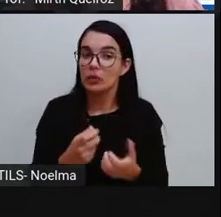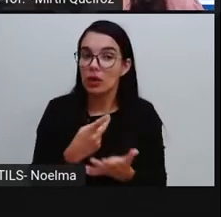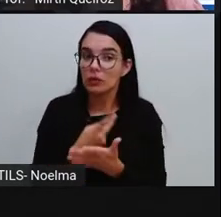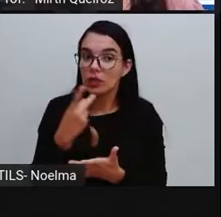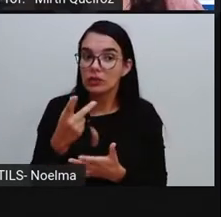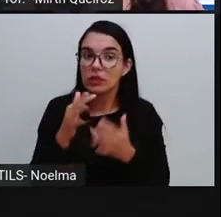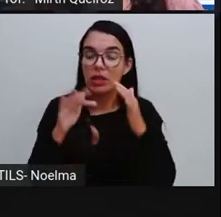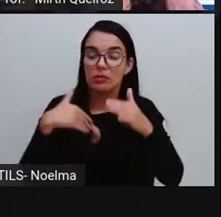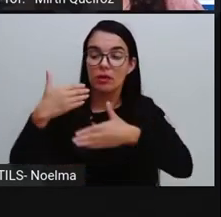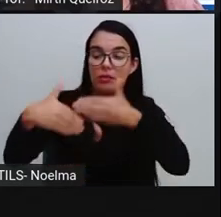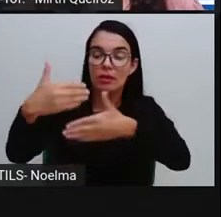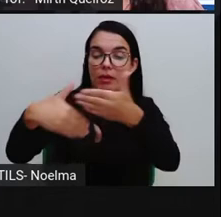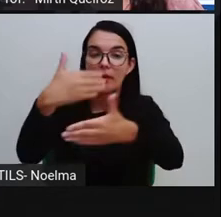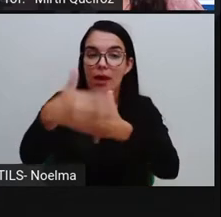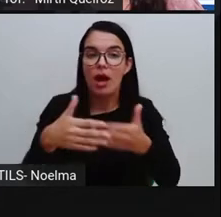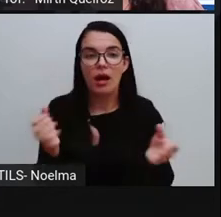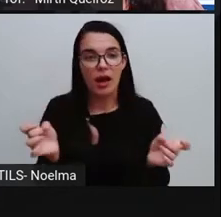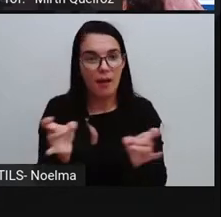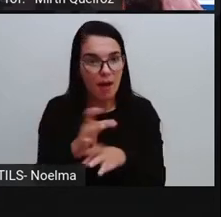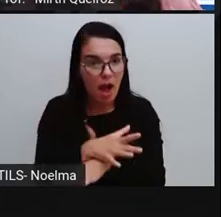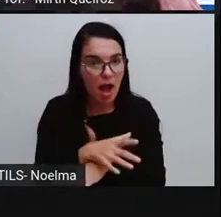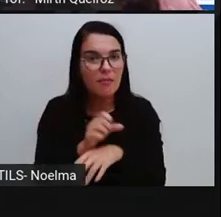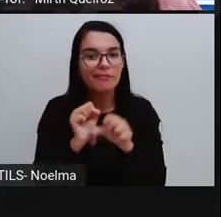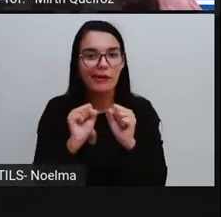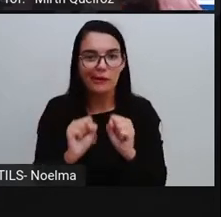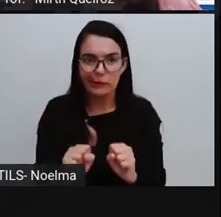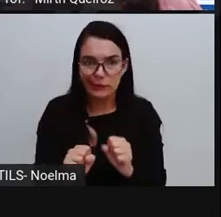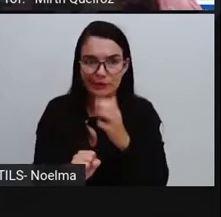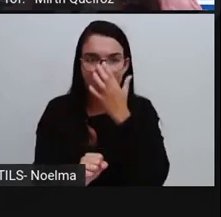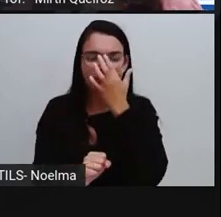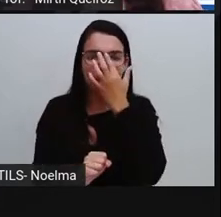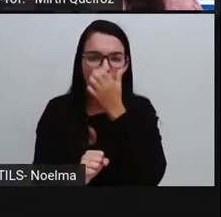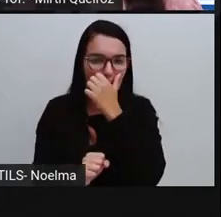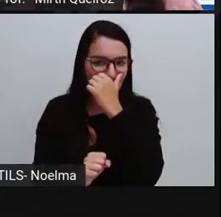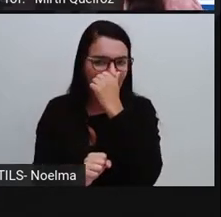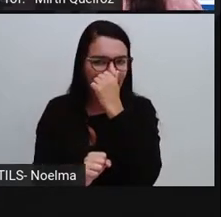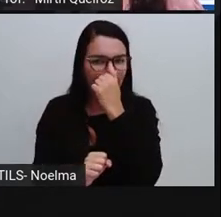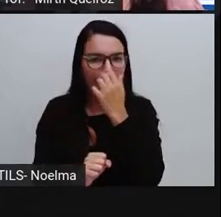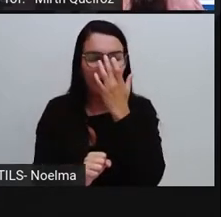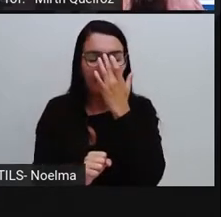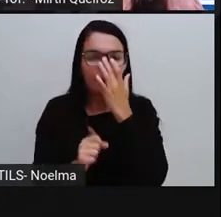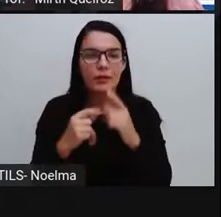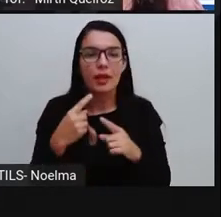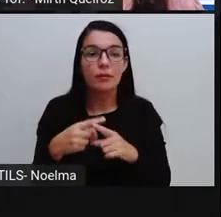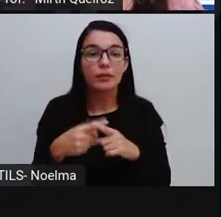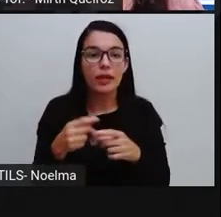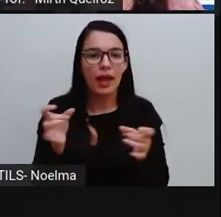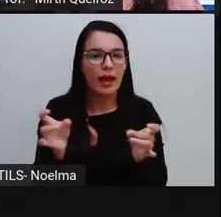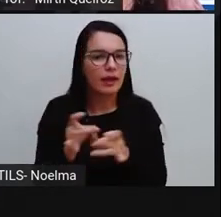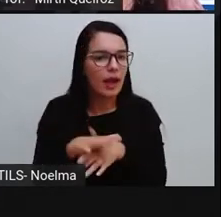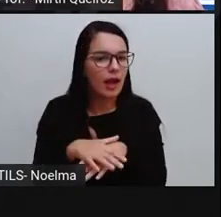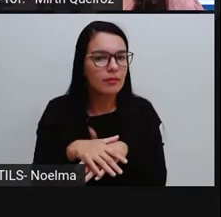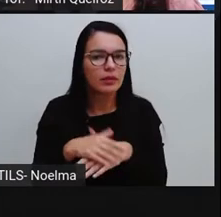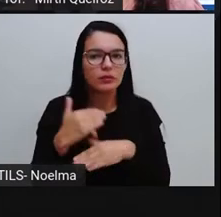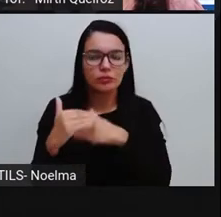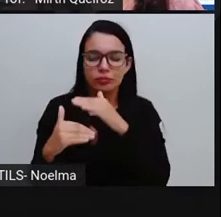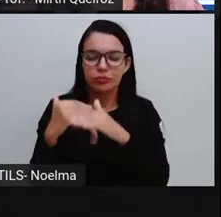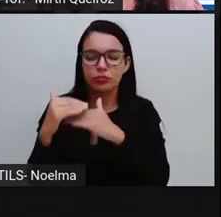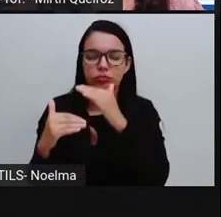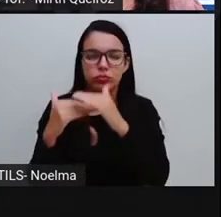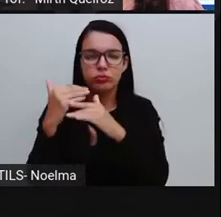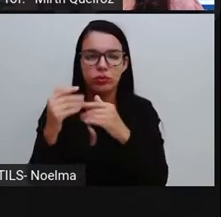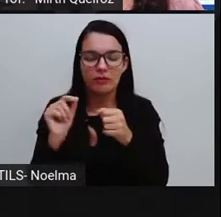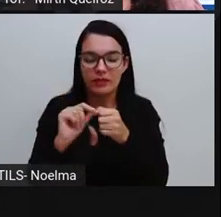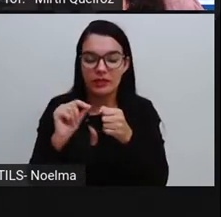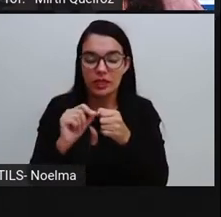A próssea é um recurso natural. Por que é não renovável? Porque se esgota. O processo de produção